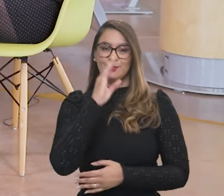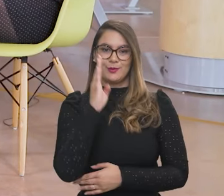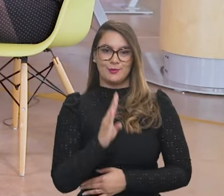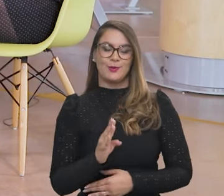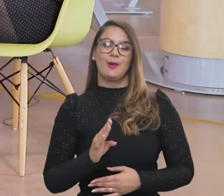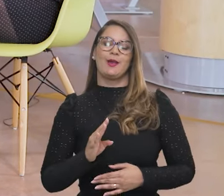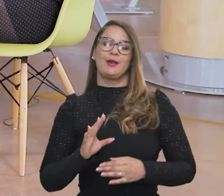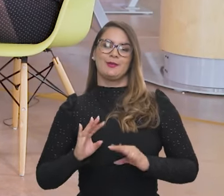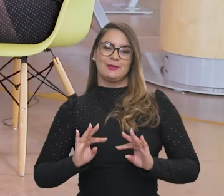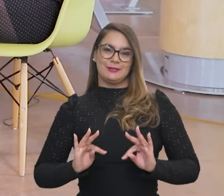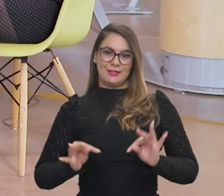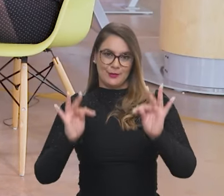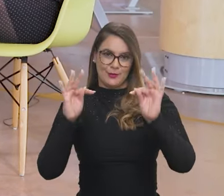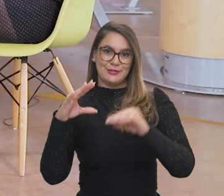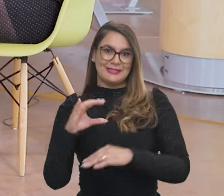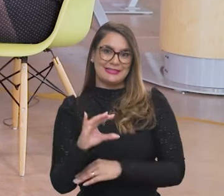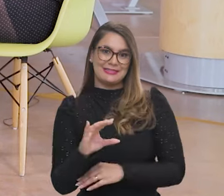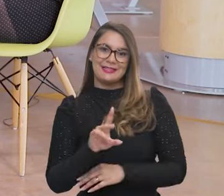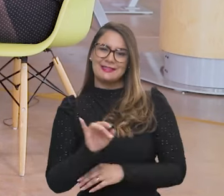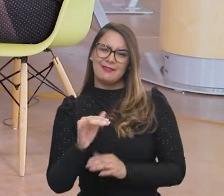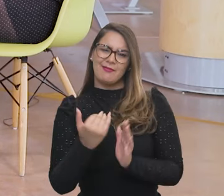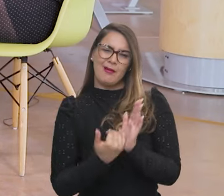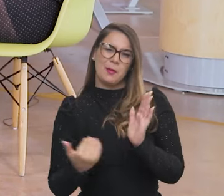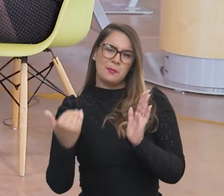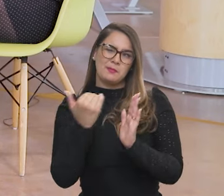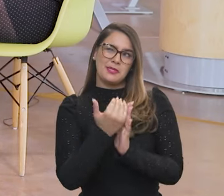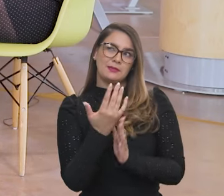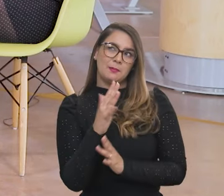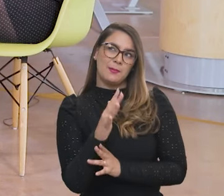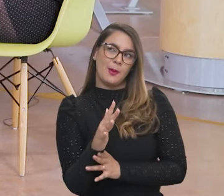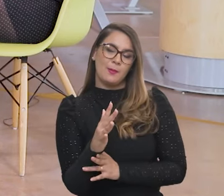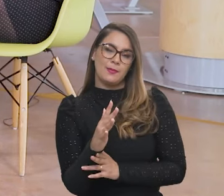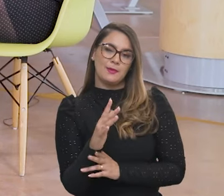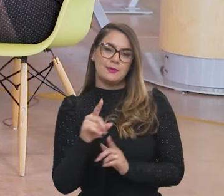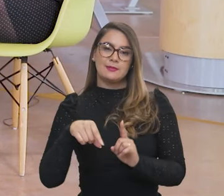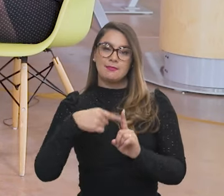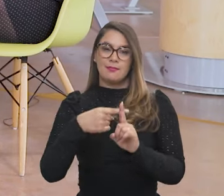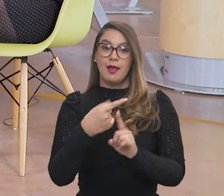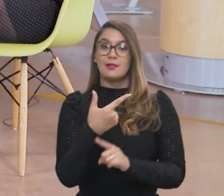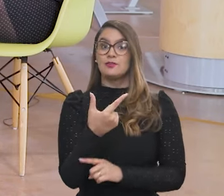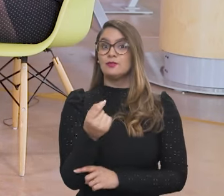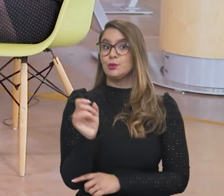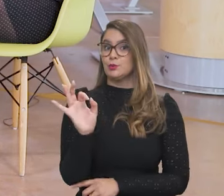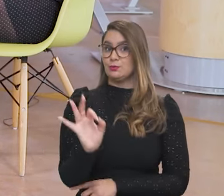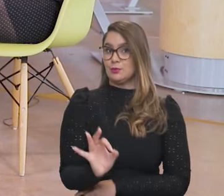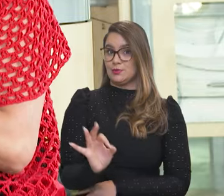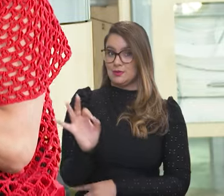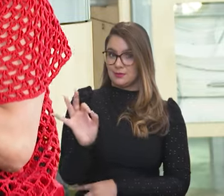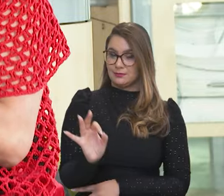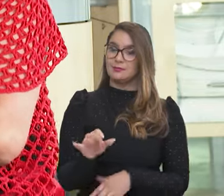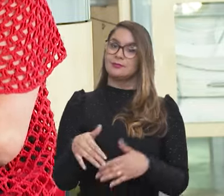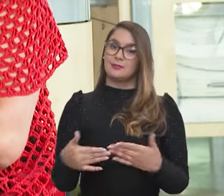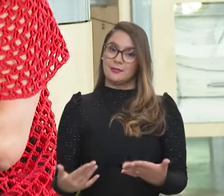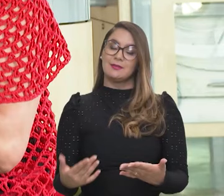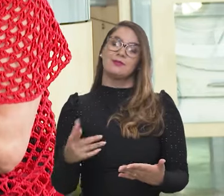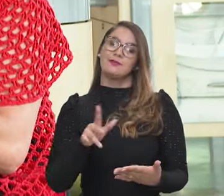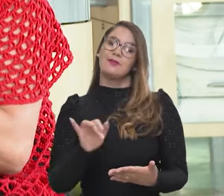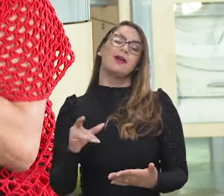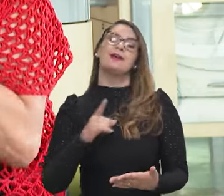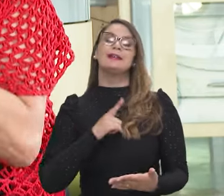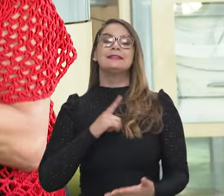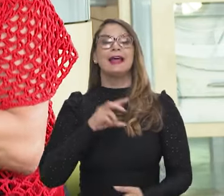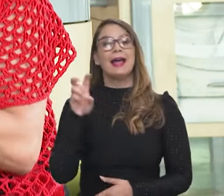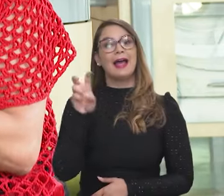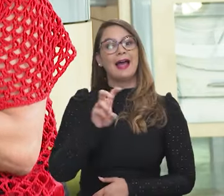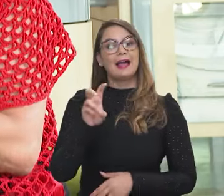Nacional de Desenvolvimento de Ciência e Tecnologia, que vai aumentar aí, pelo menos, na média de mais de 20%. E com isso, nós vamos